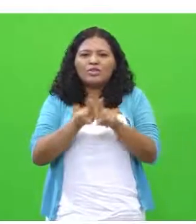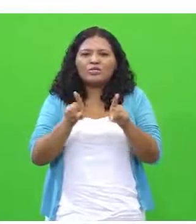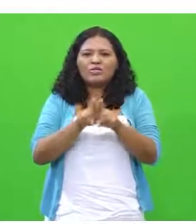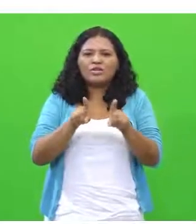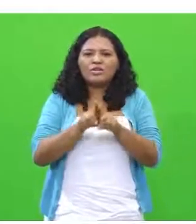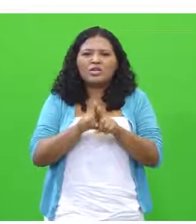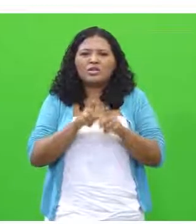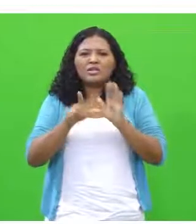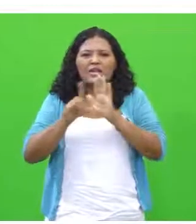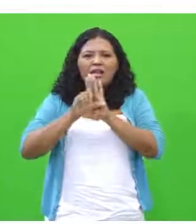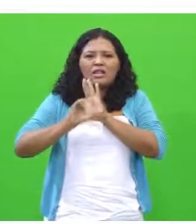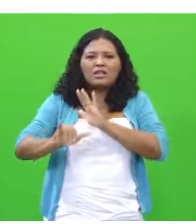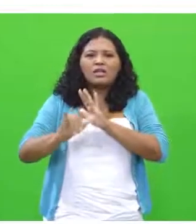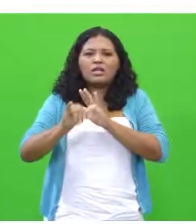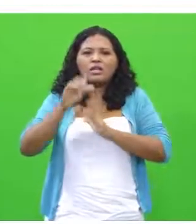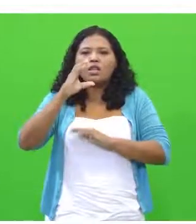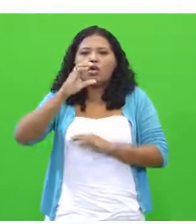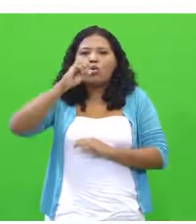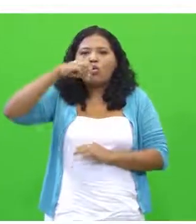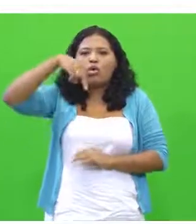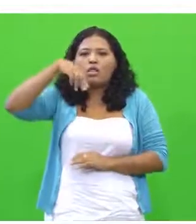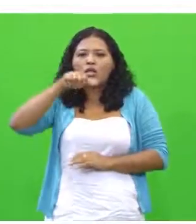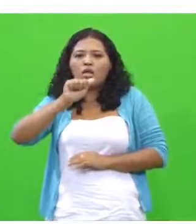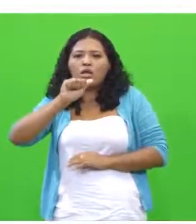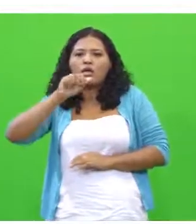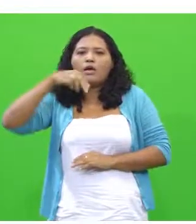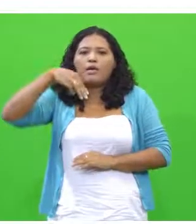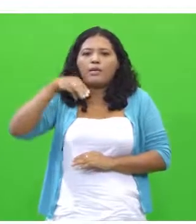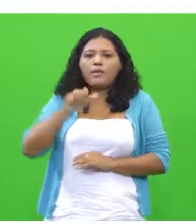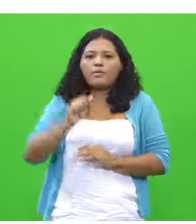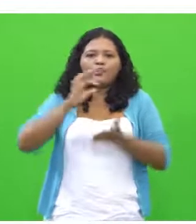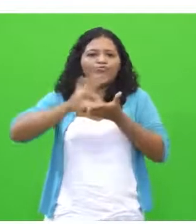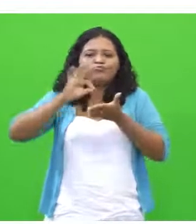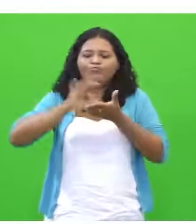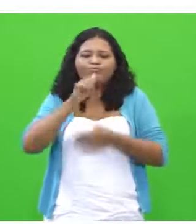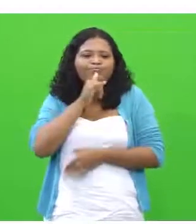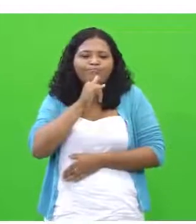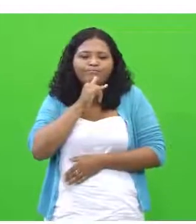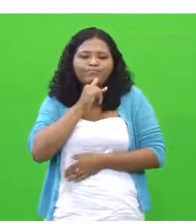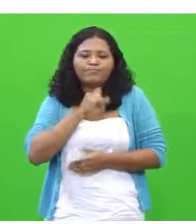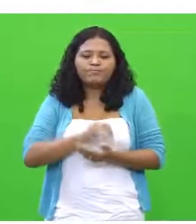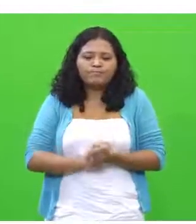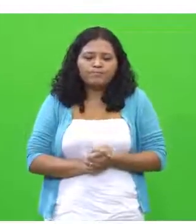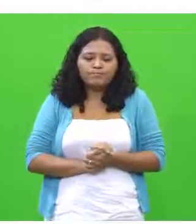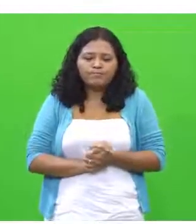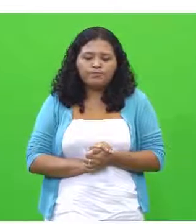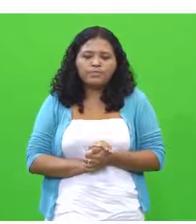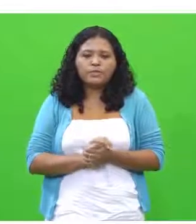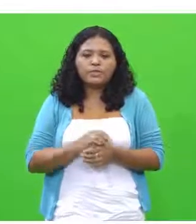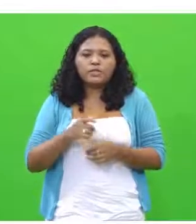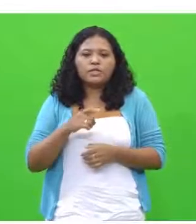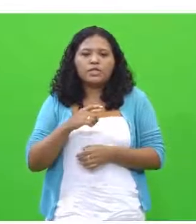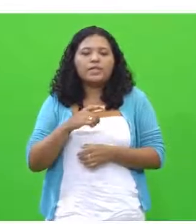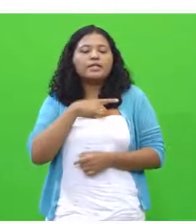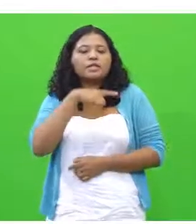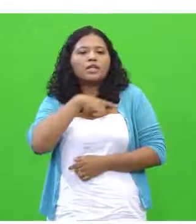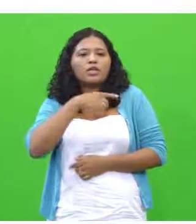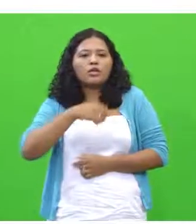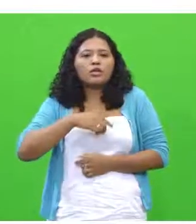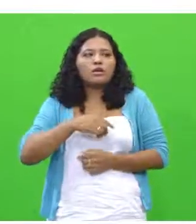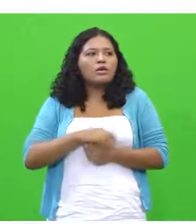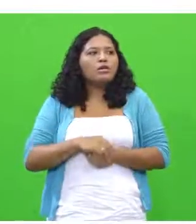legitimidade do Conanda. Na próxima cartela, nós temos a